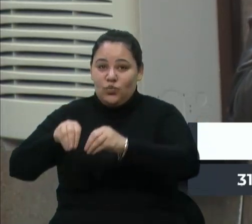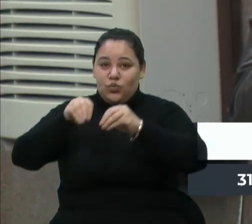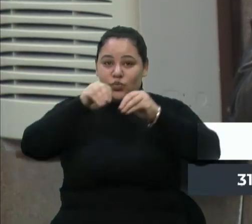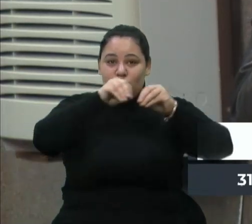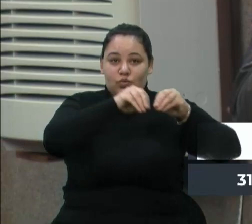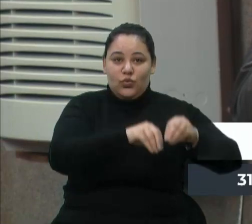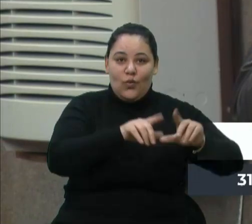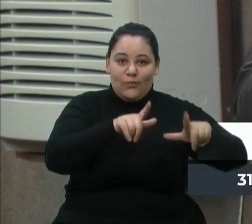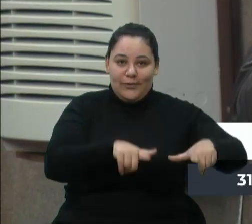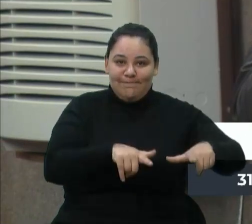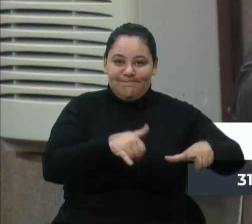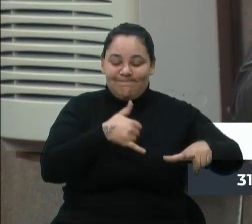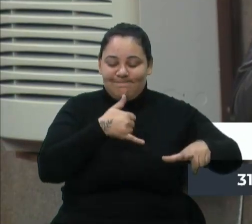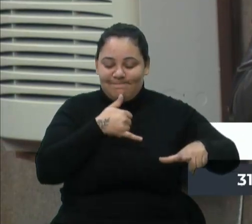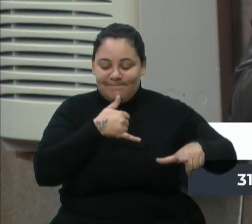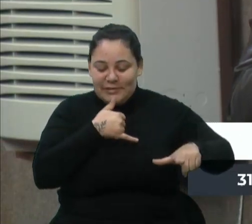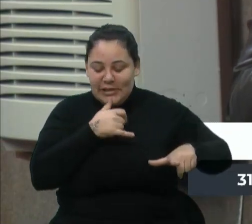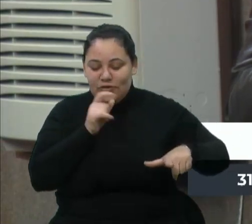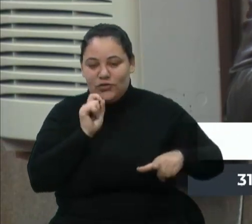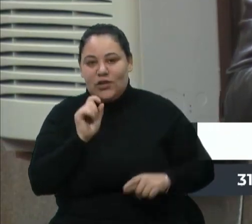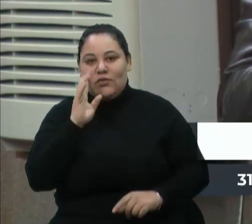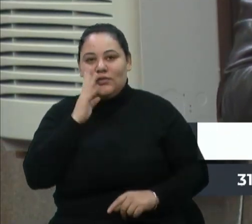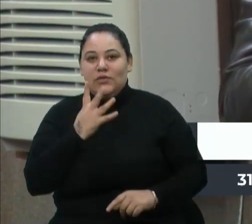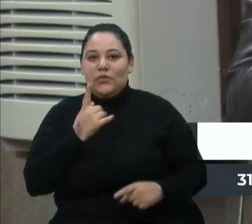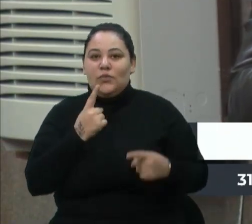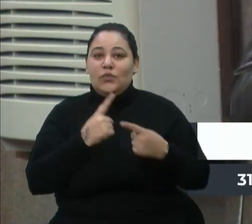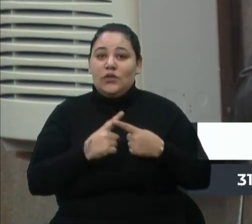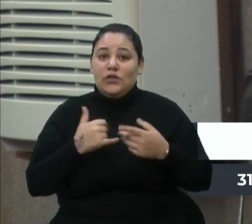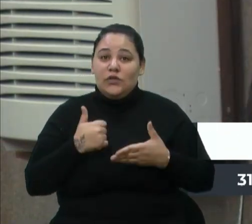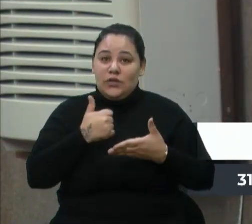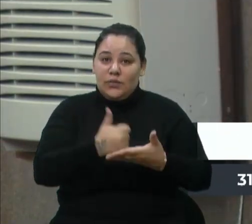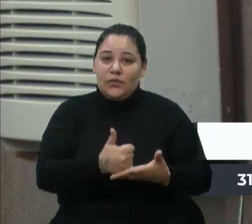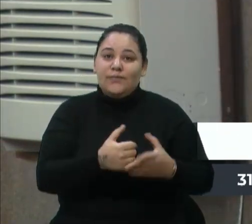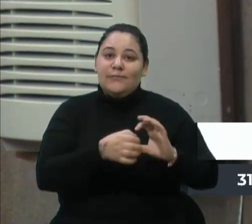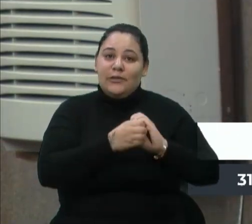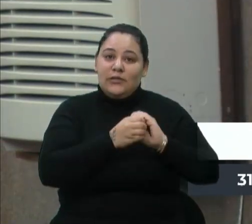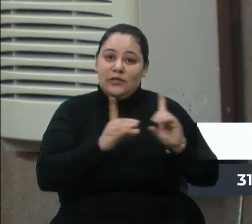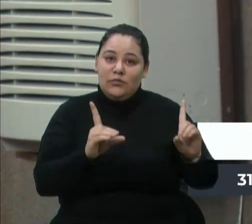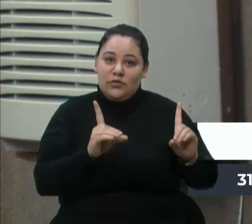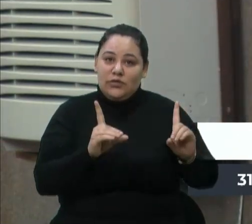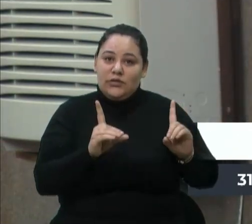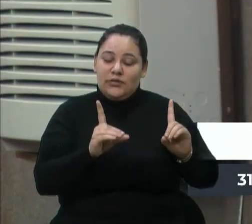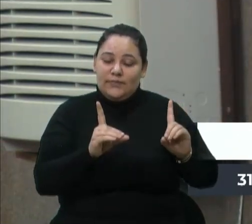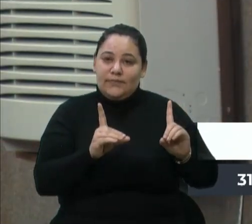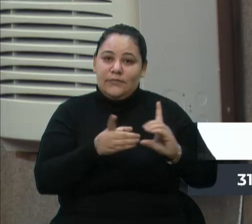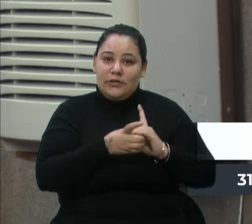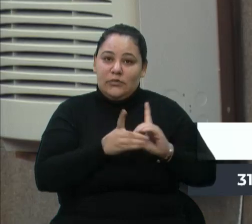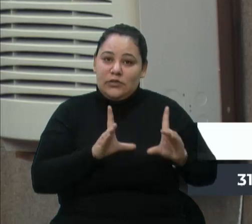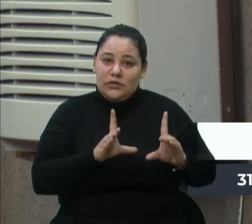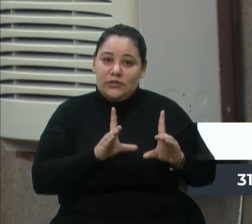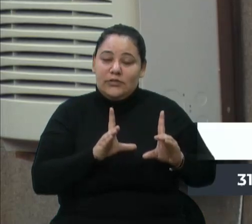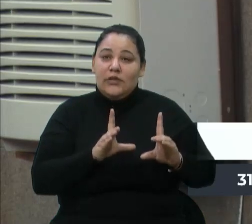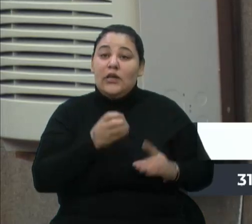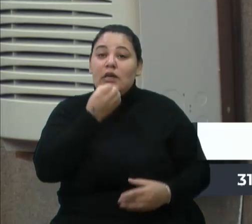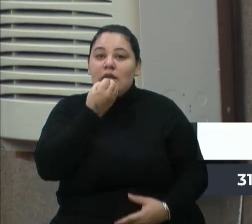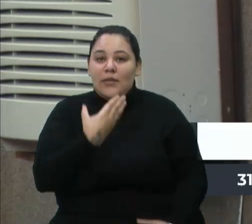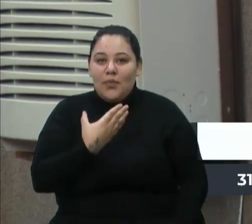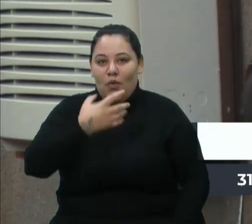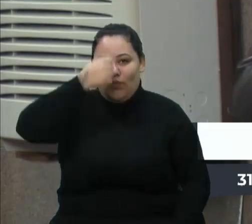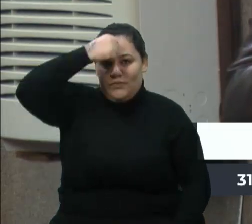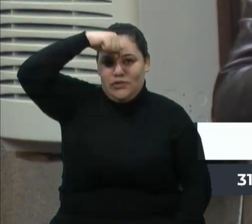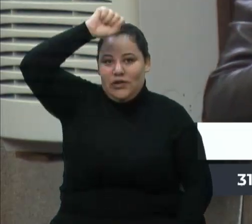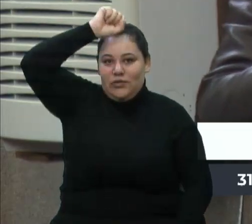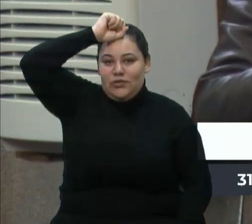A gente lamenta muito todo esse episódio porque nós somos defensores da democracia. E ainda bem que a Universidade de Caxias do Sul,